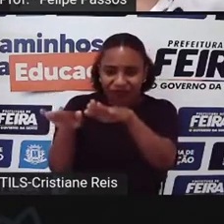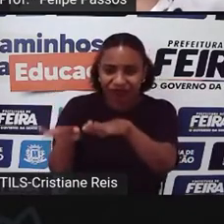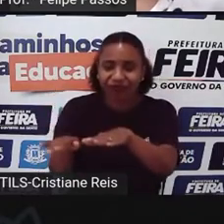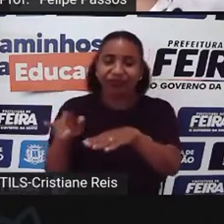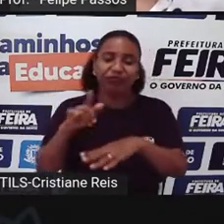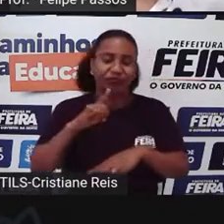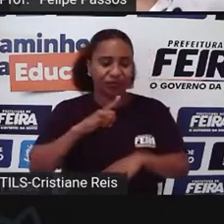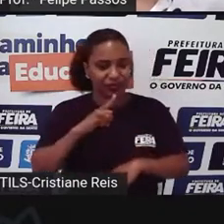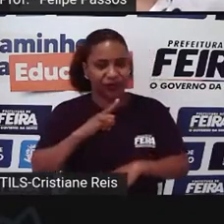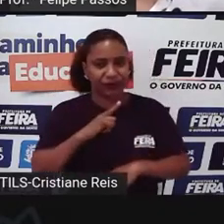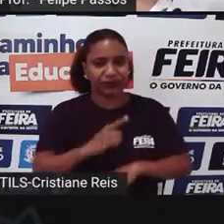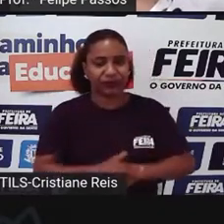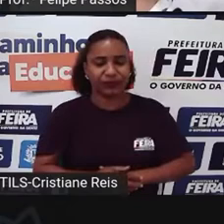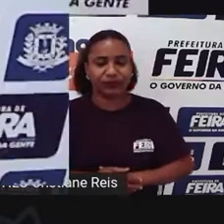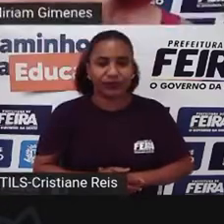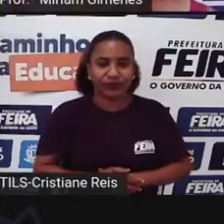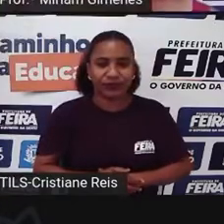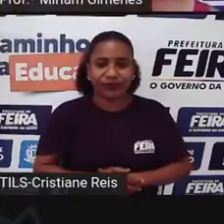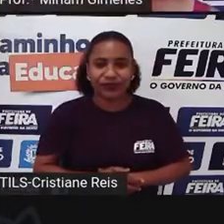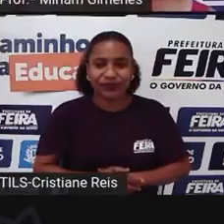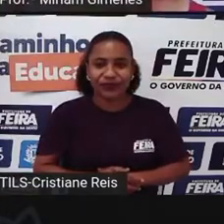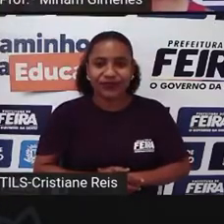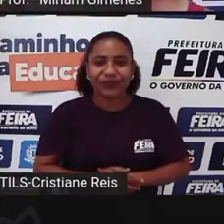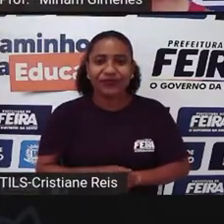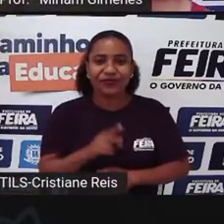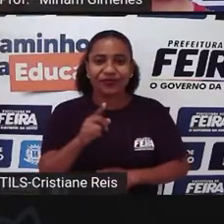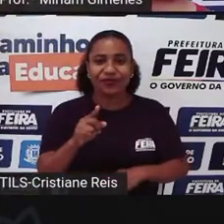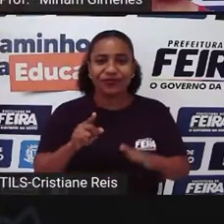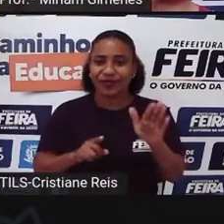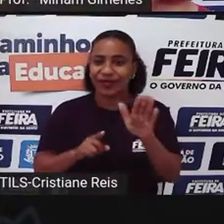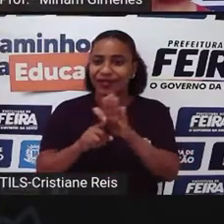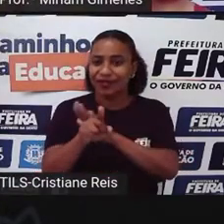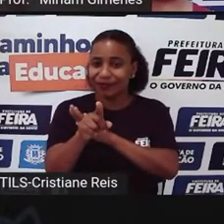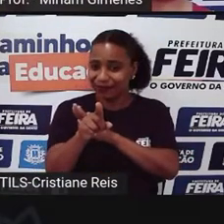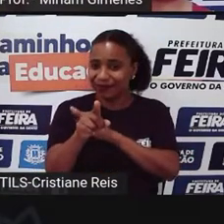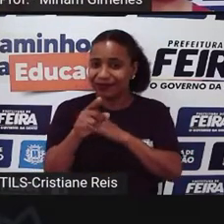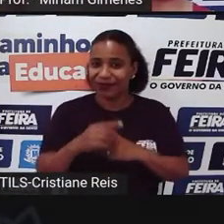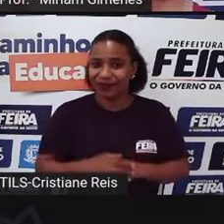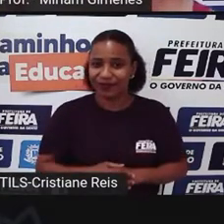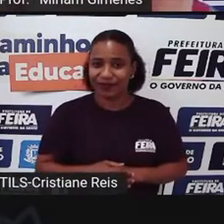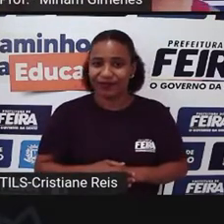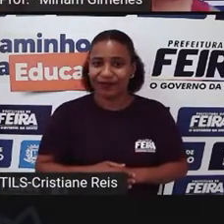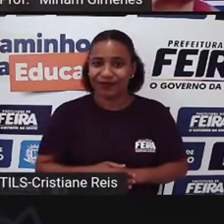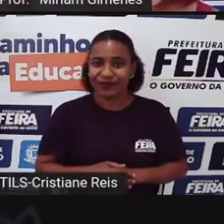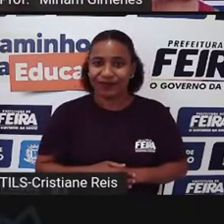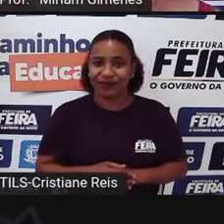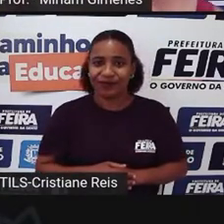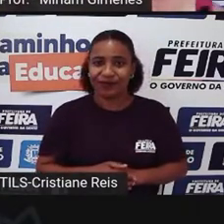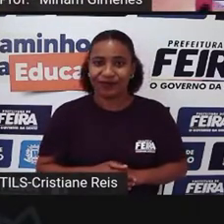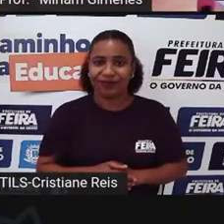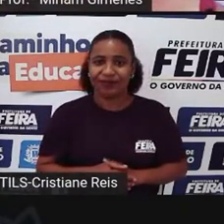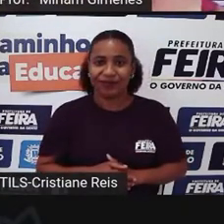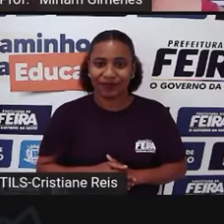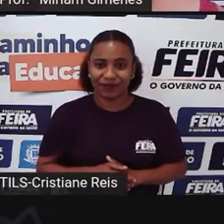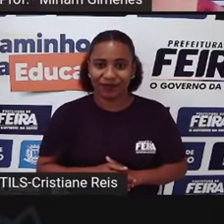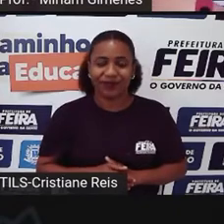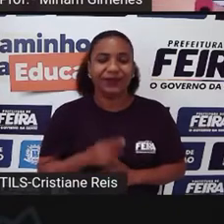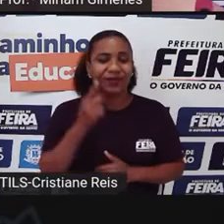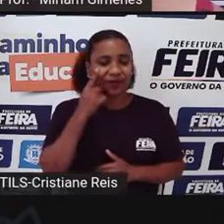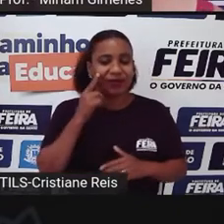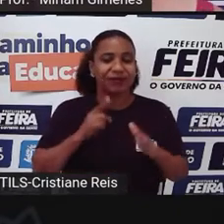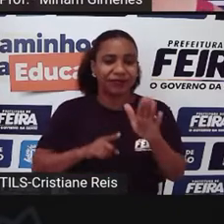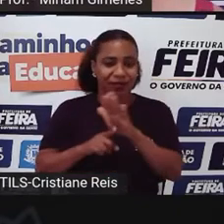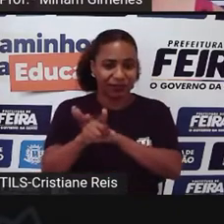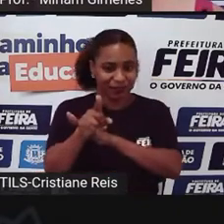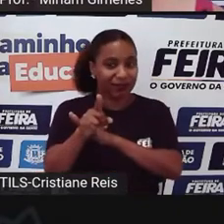Pronto E aquela Vou fazer agora Aquela perguntinha retórica Mas que para algumas pessoas Pode ser importante